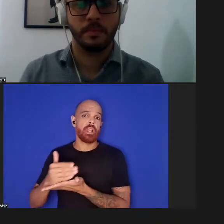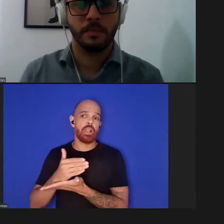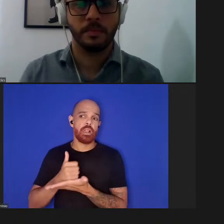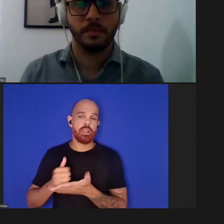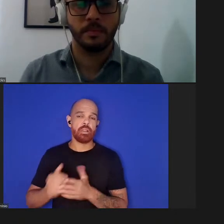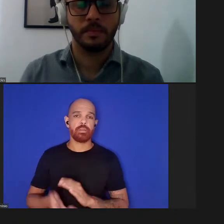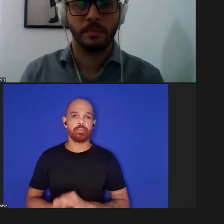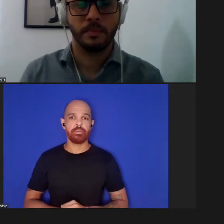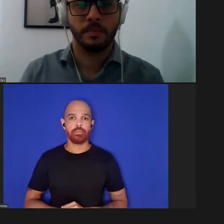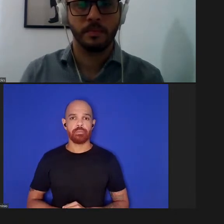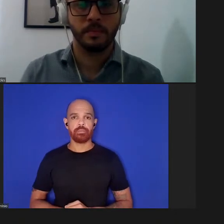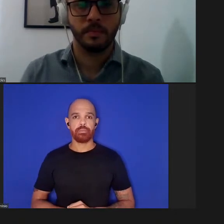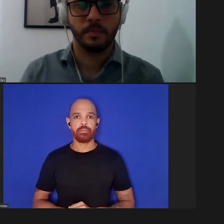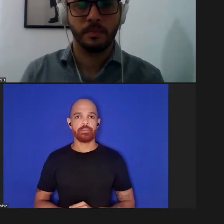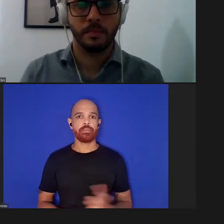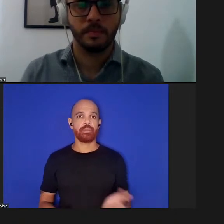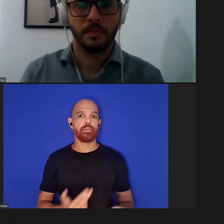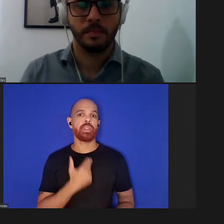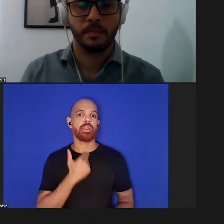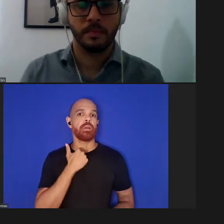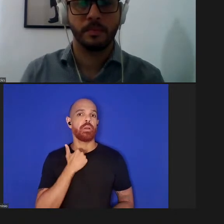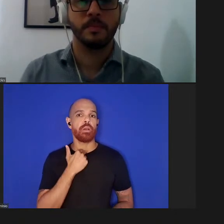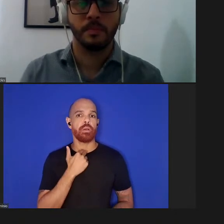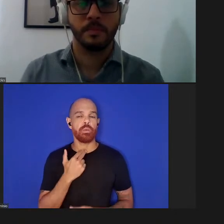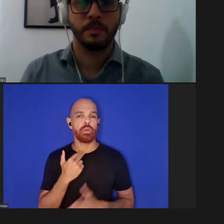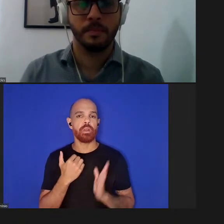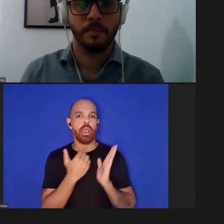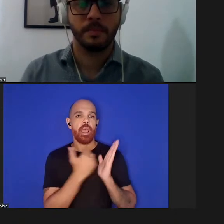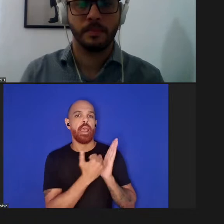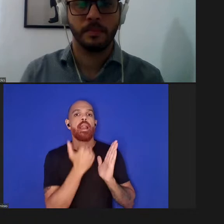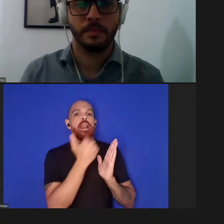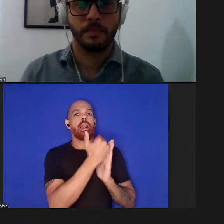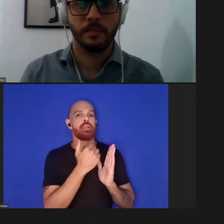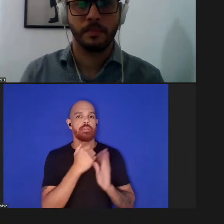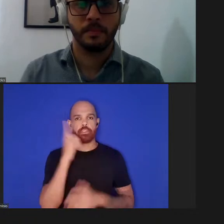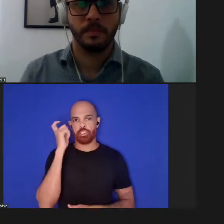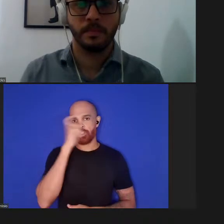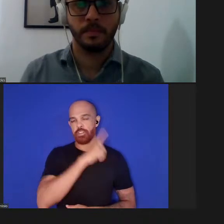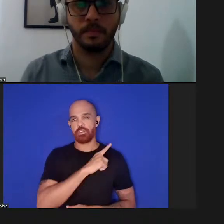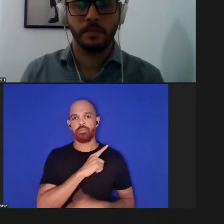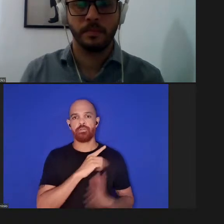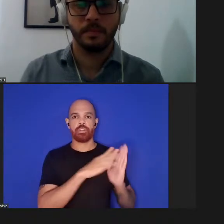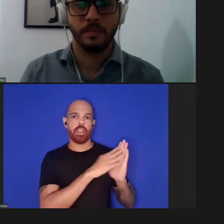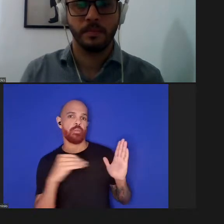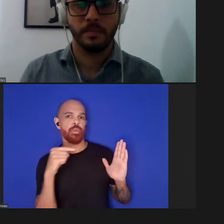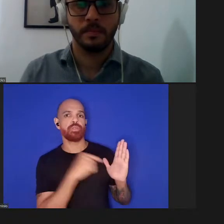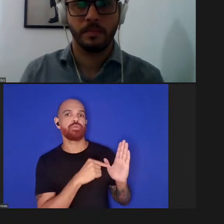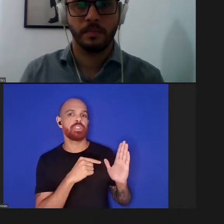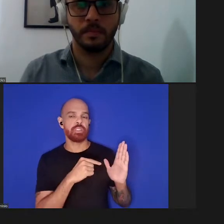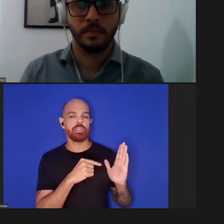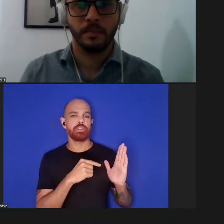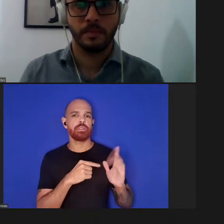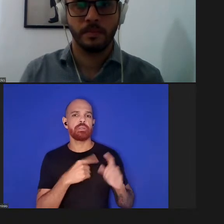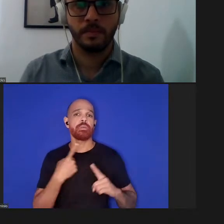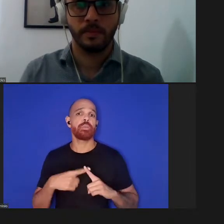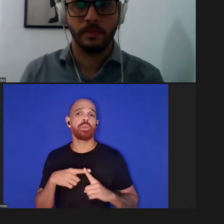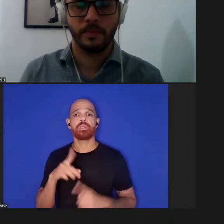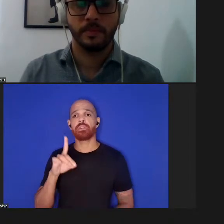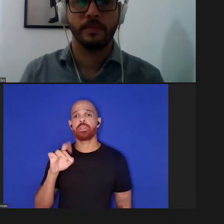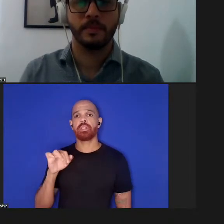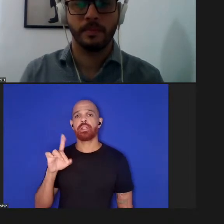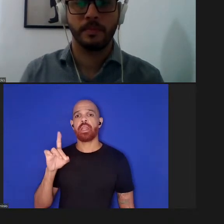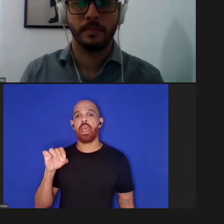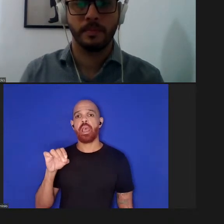não podemos ir além é muito difícil de reproduzir isso porque são apenas dados de observação